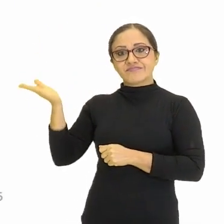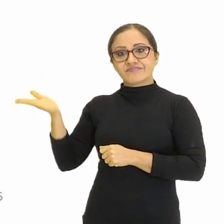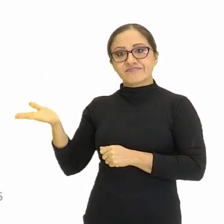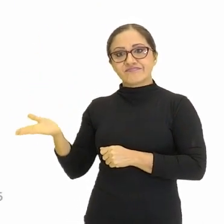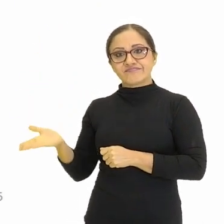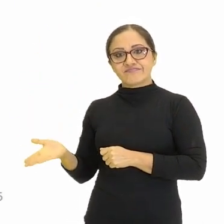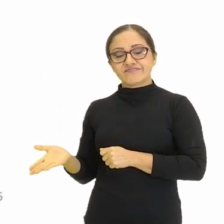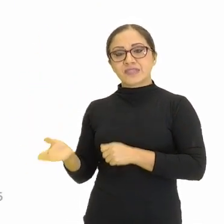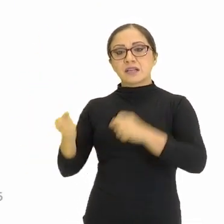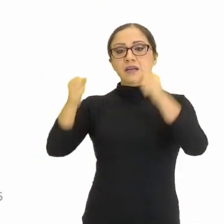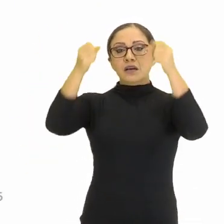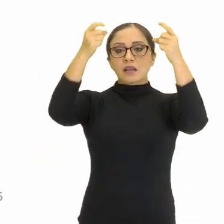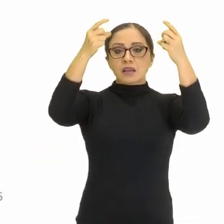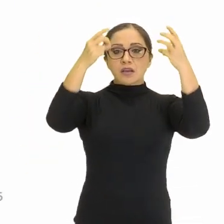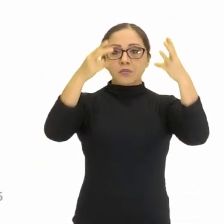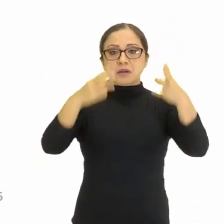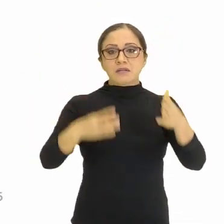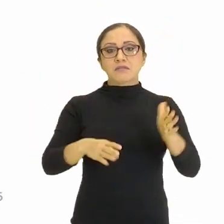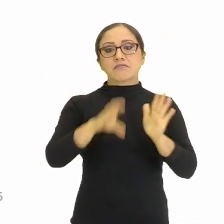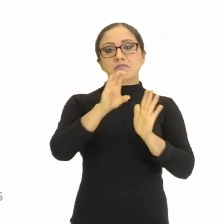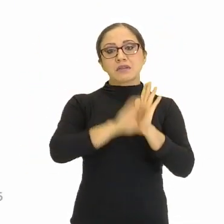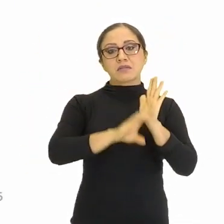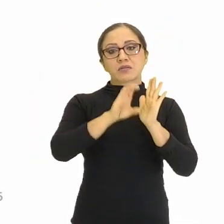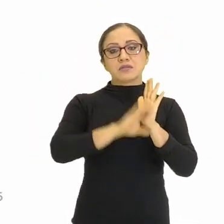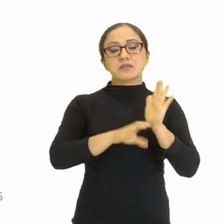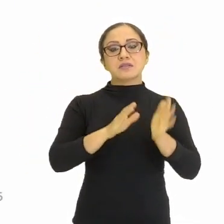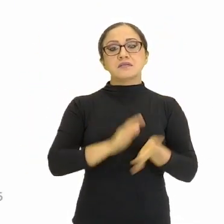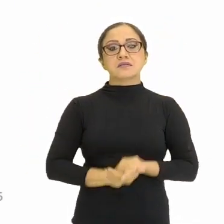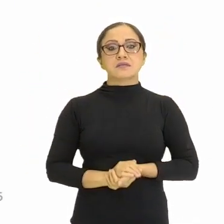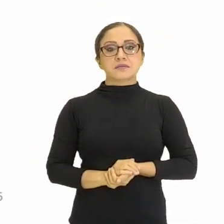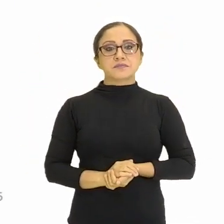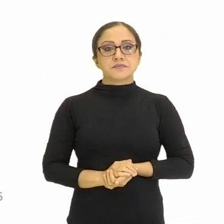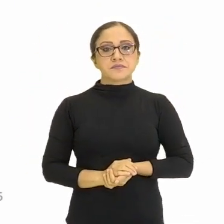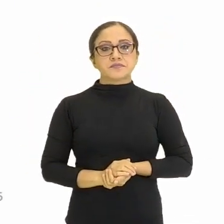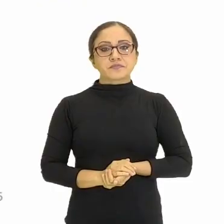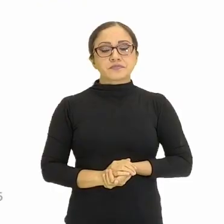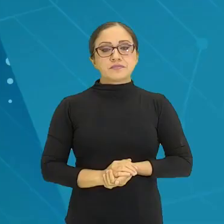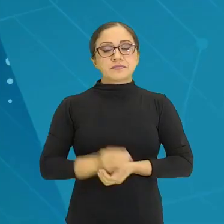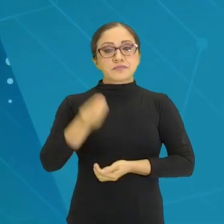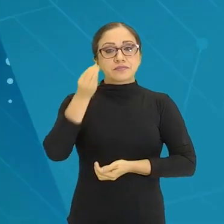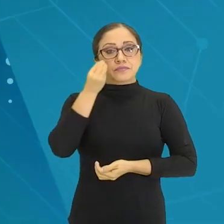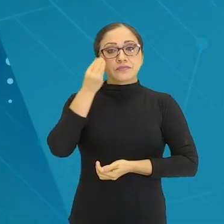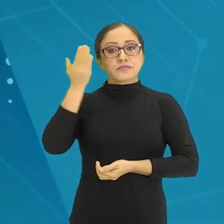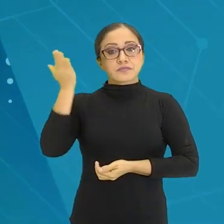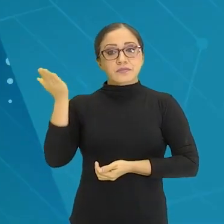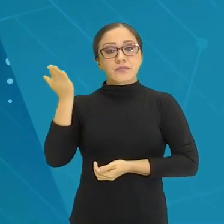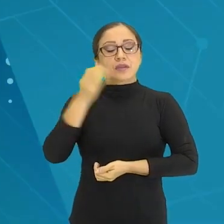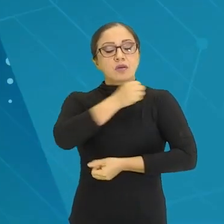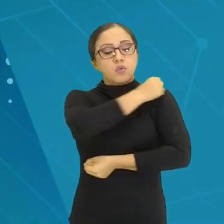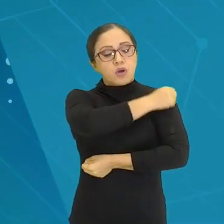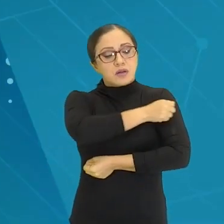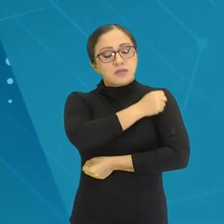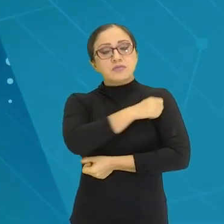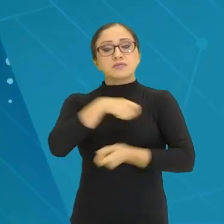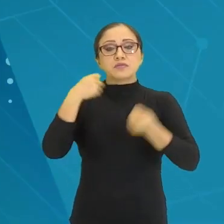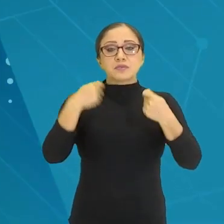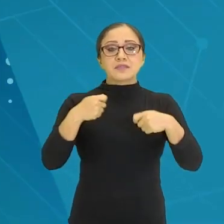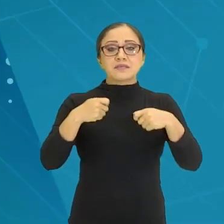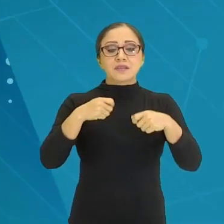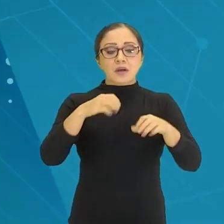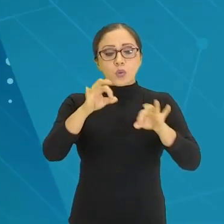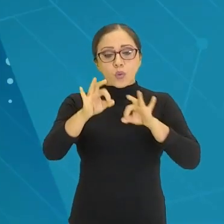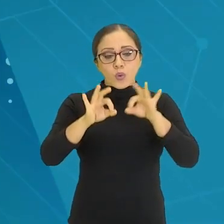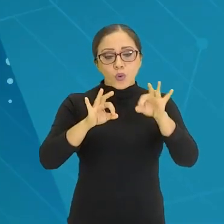dessa explicação ou desse conceito. Então, vejam só, o aluno vai precisar organizar essa sequência,